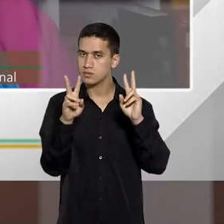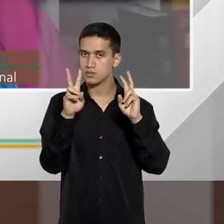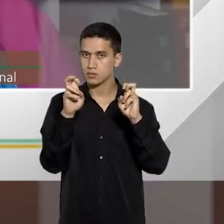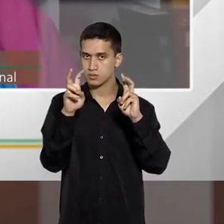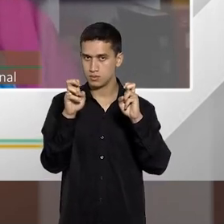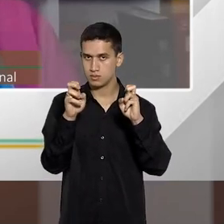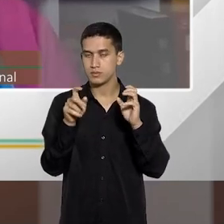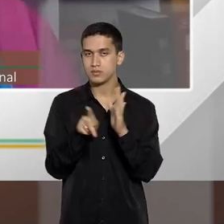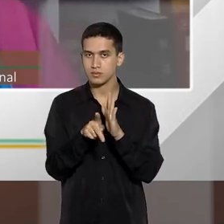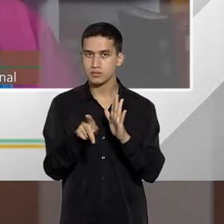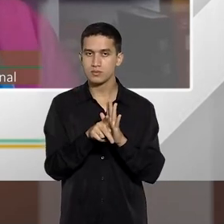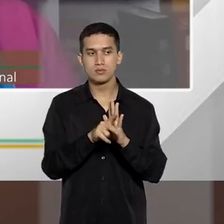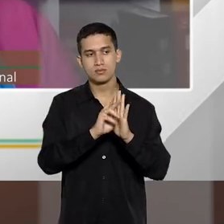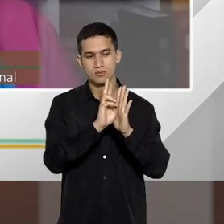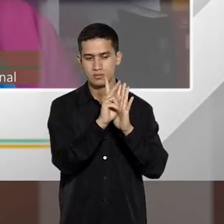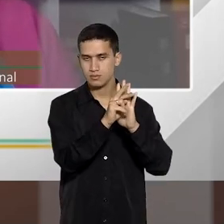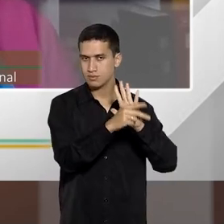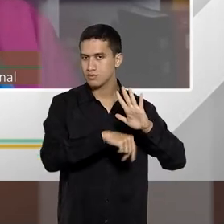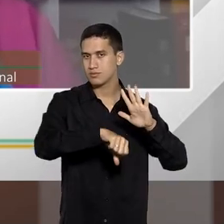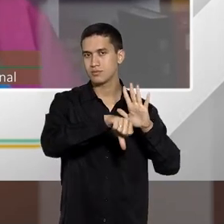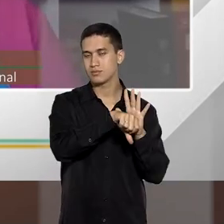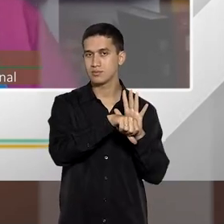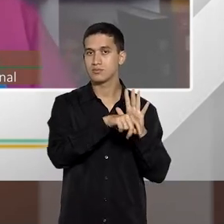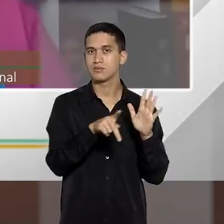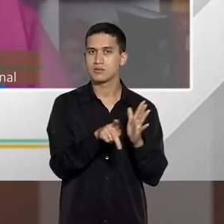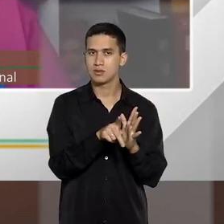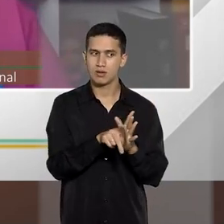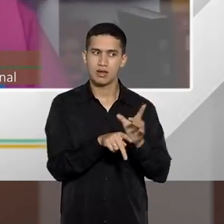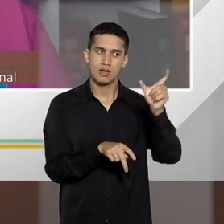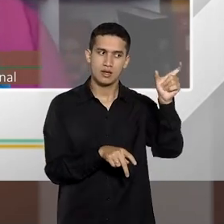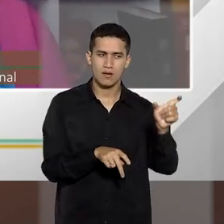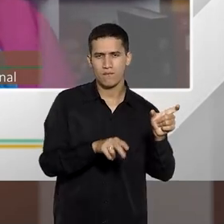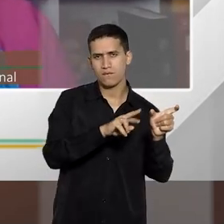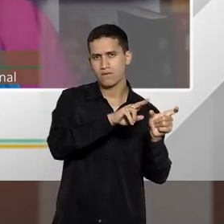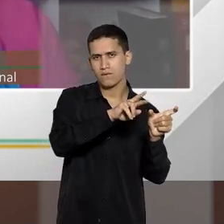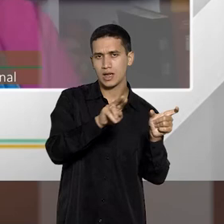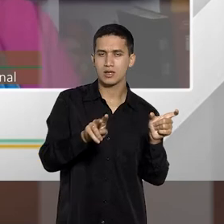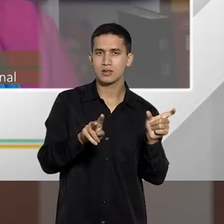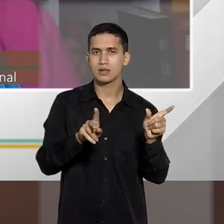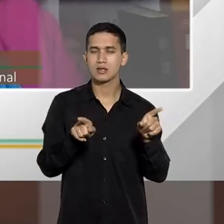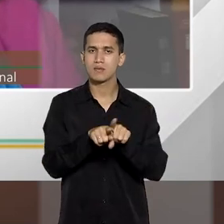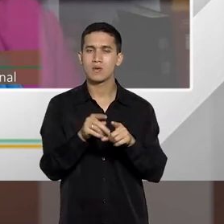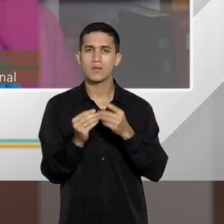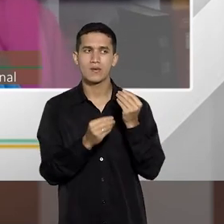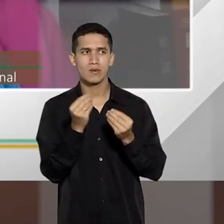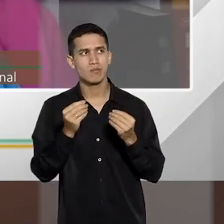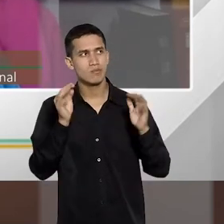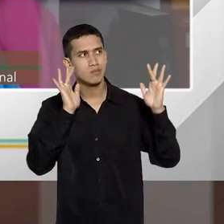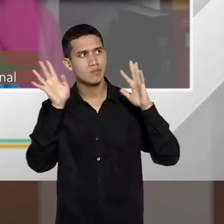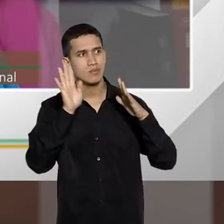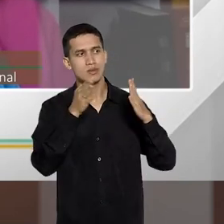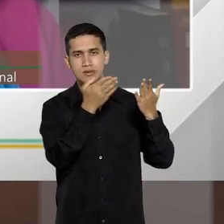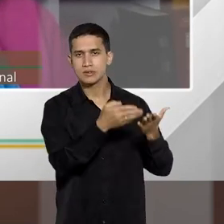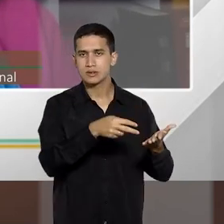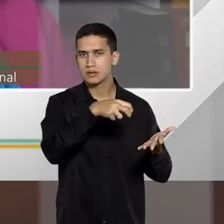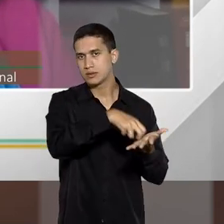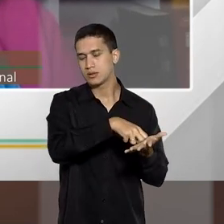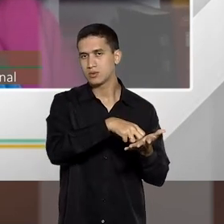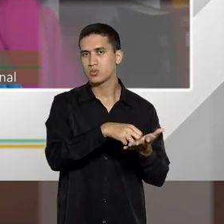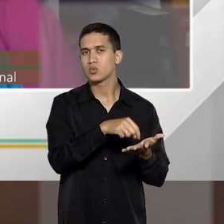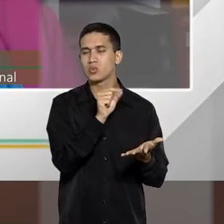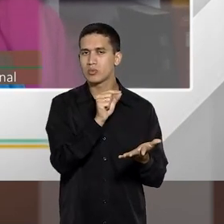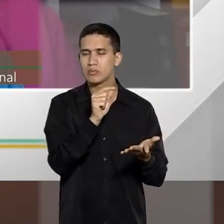do concurso de crimes, da pluralidade de condutas e como é que a gente vai interpretar isso penalmente, né? Quais são as consequências